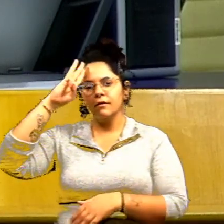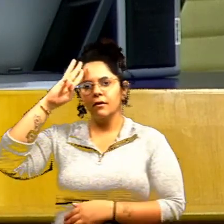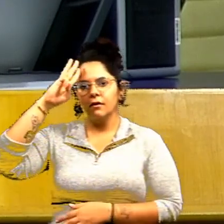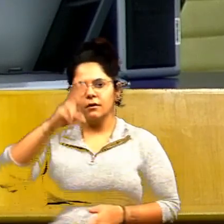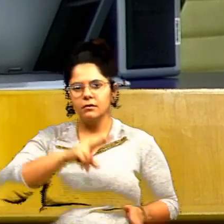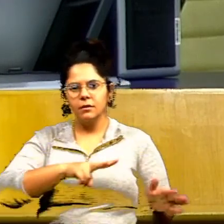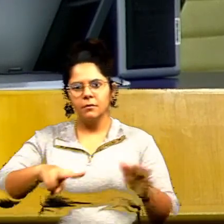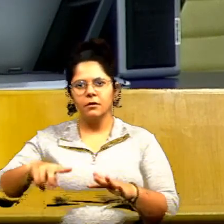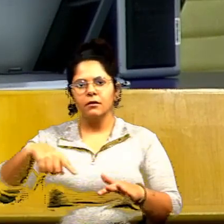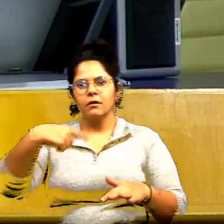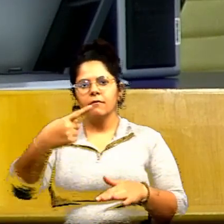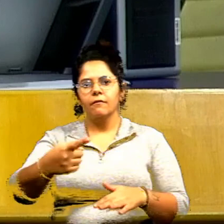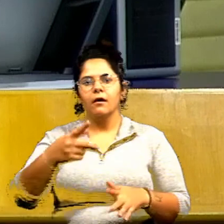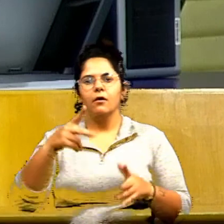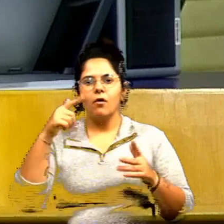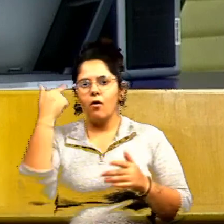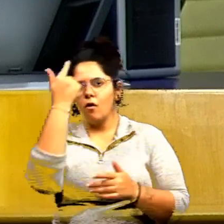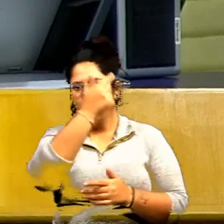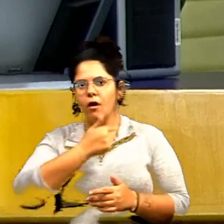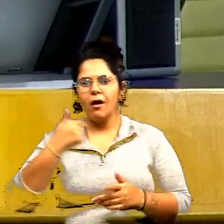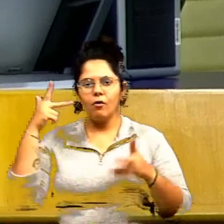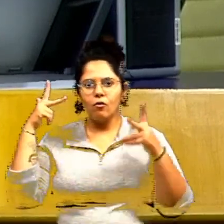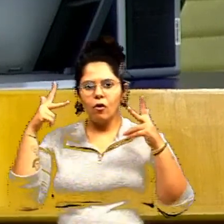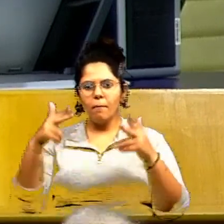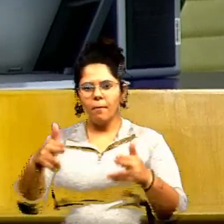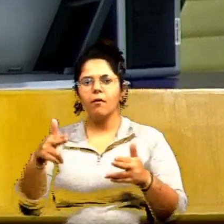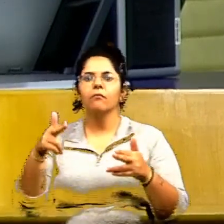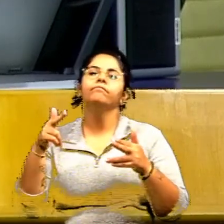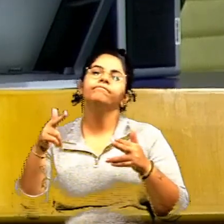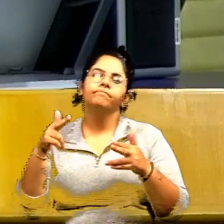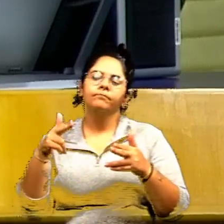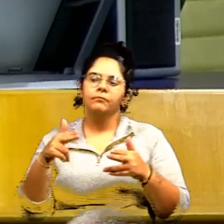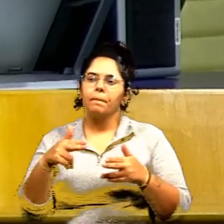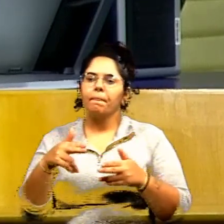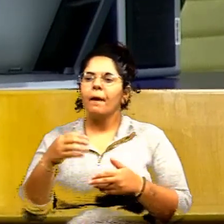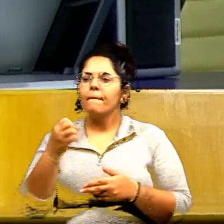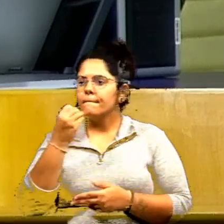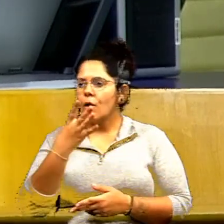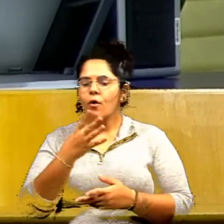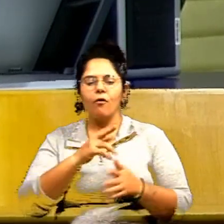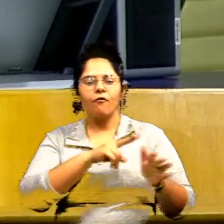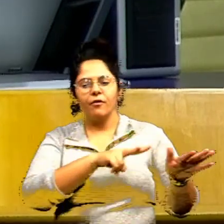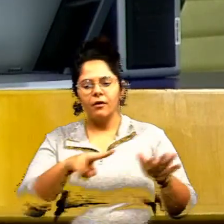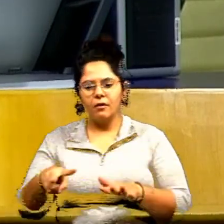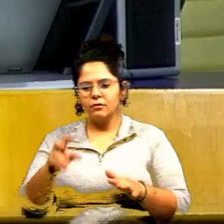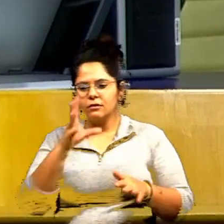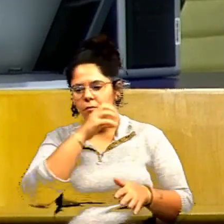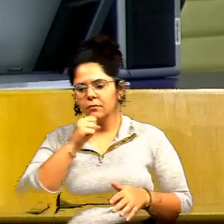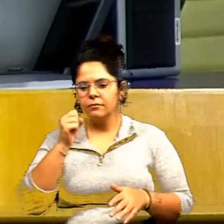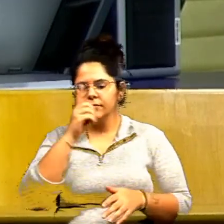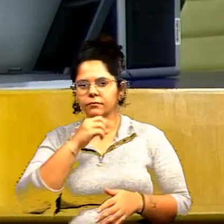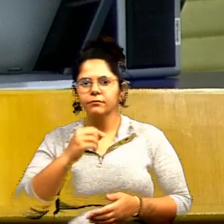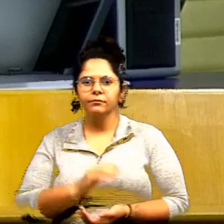-feira no horário regimental desejando a todos os senhores e senhoras um ótimo excelente final de semana